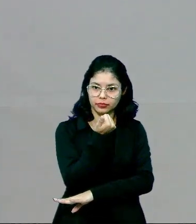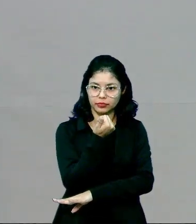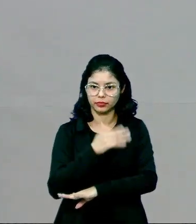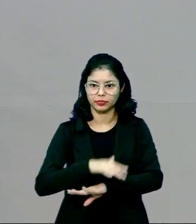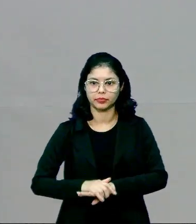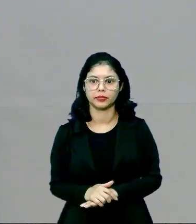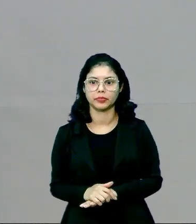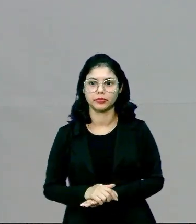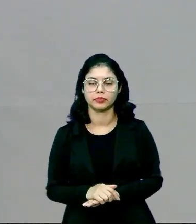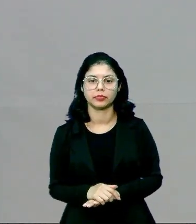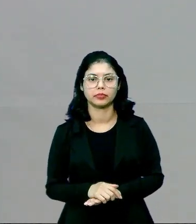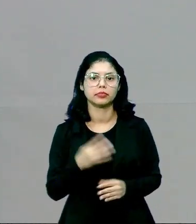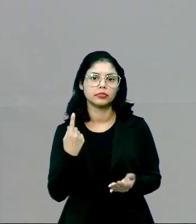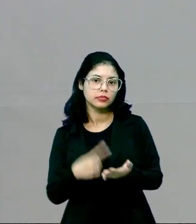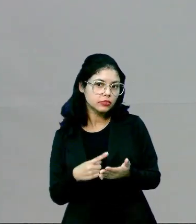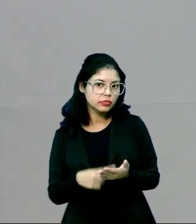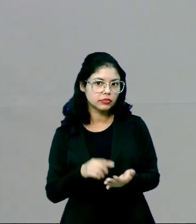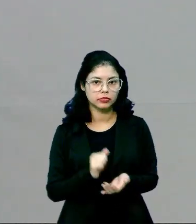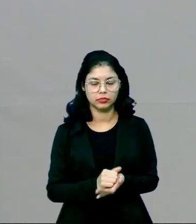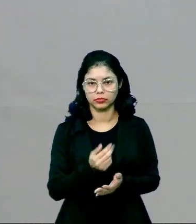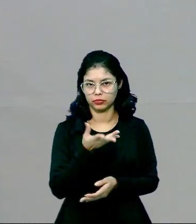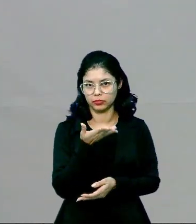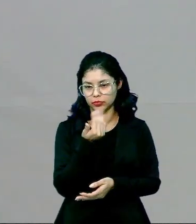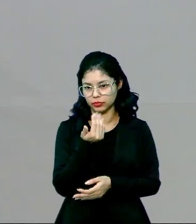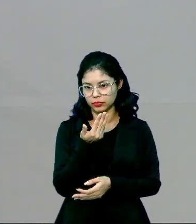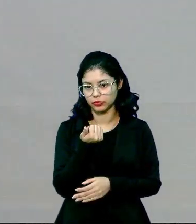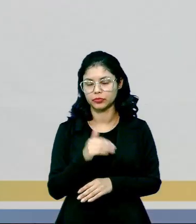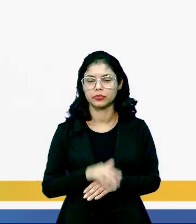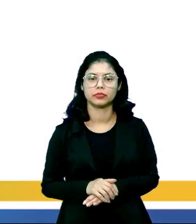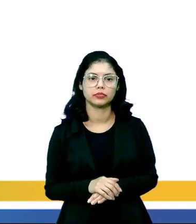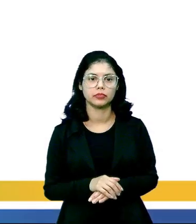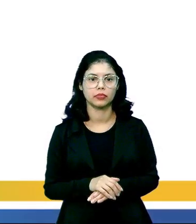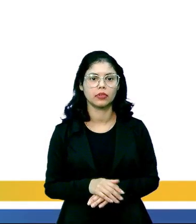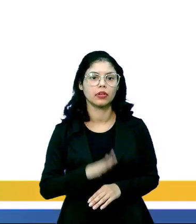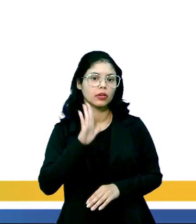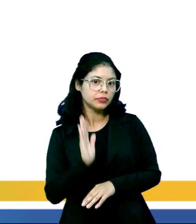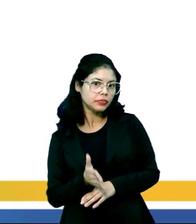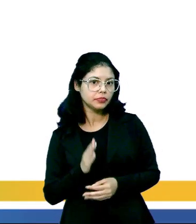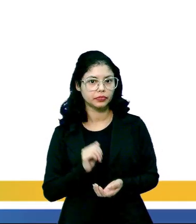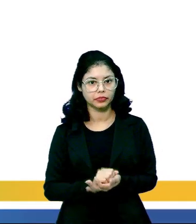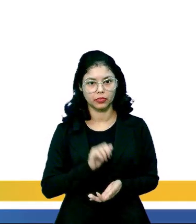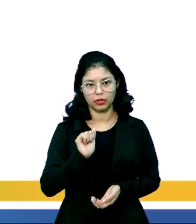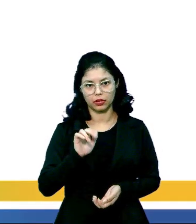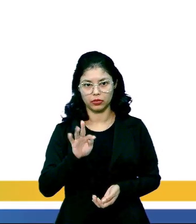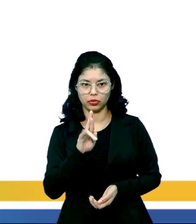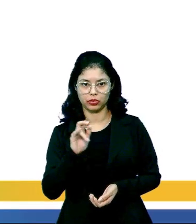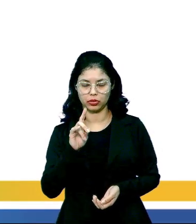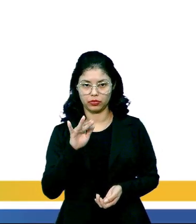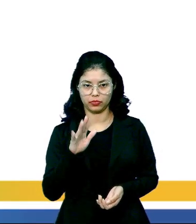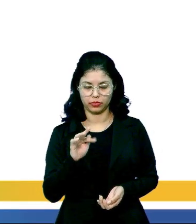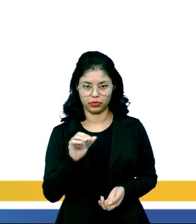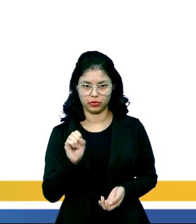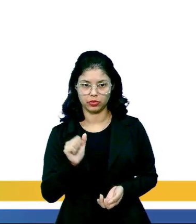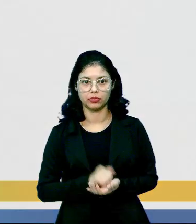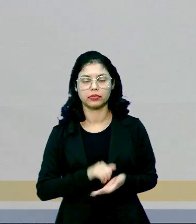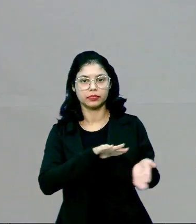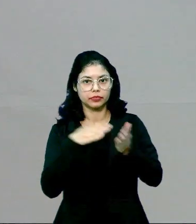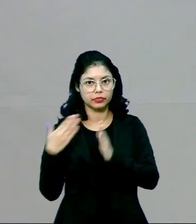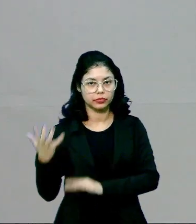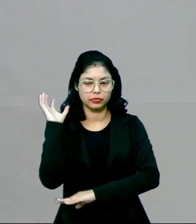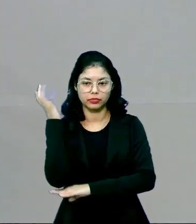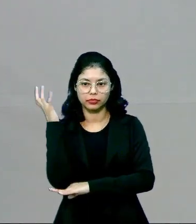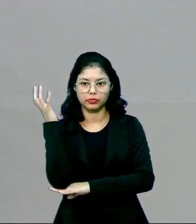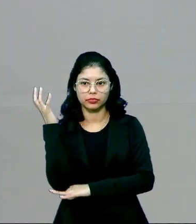se alimentar. Ele é considerado um consumidor, tá certo? Já os autotróficos, que faz parte do reino